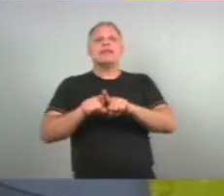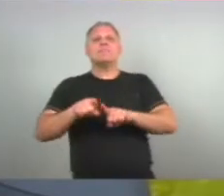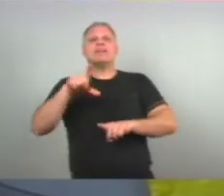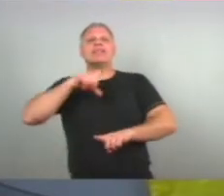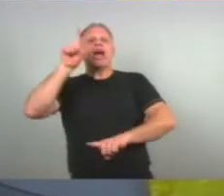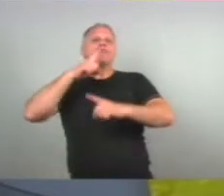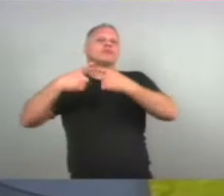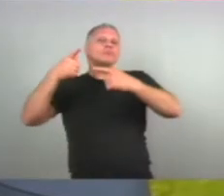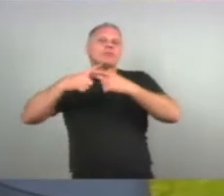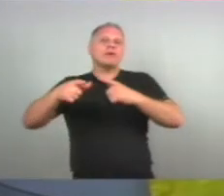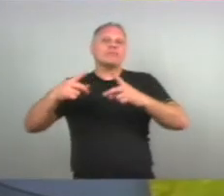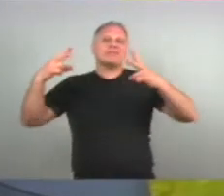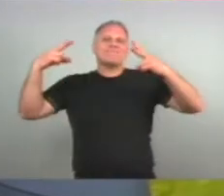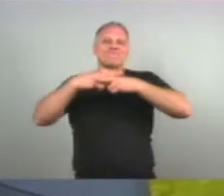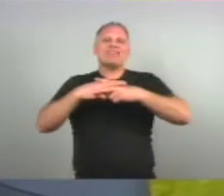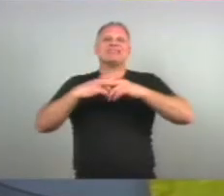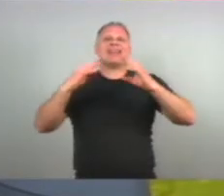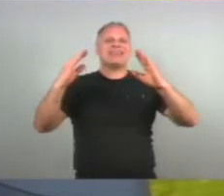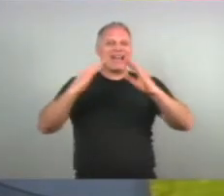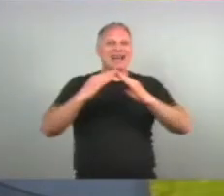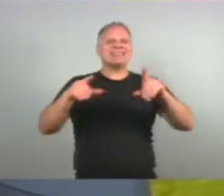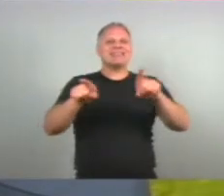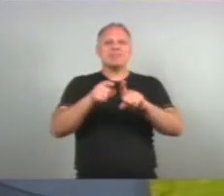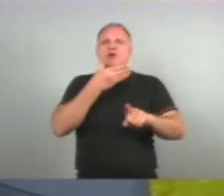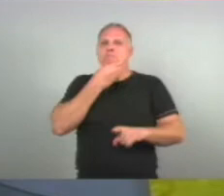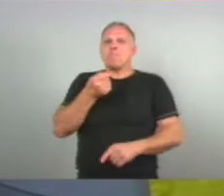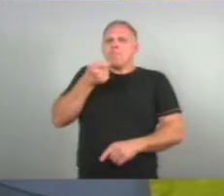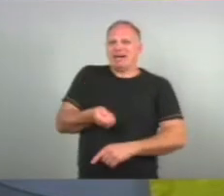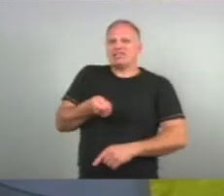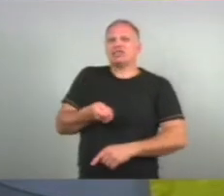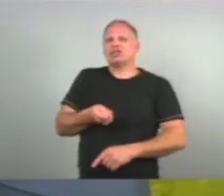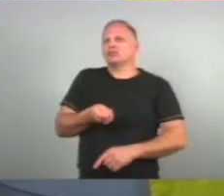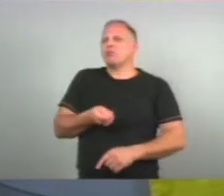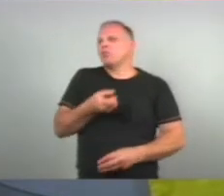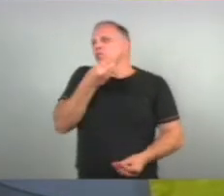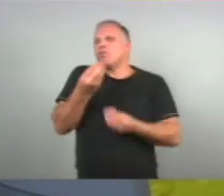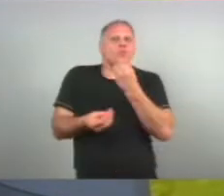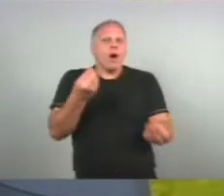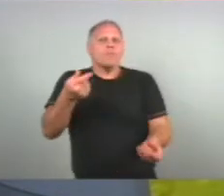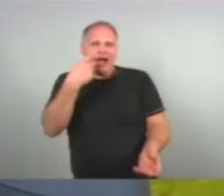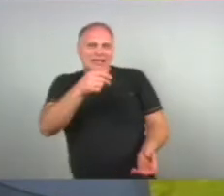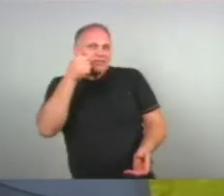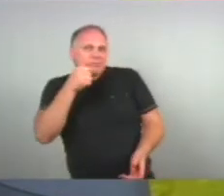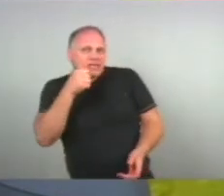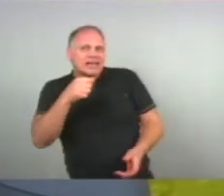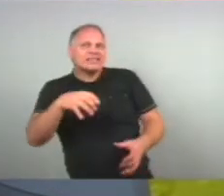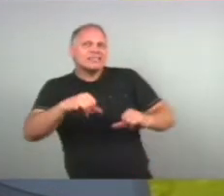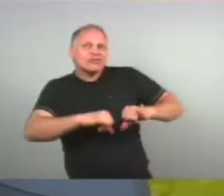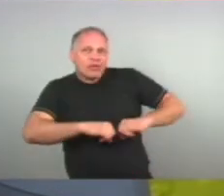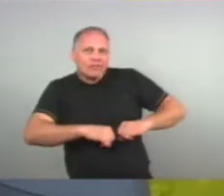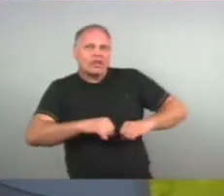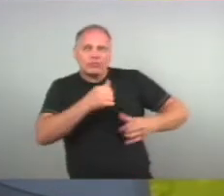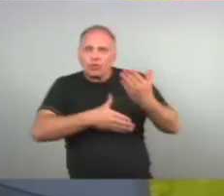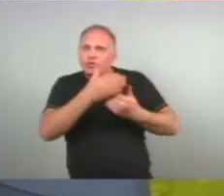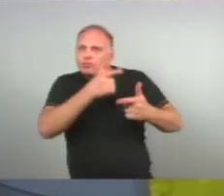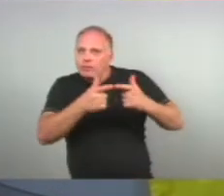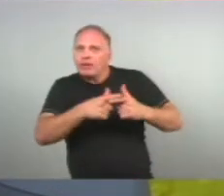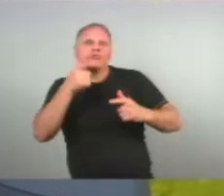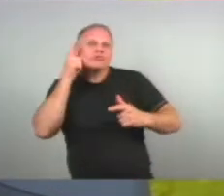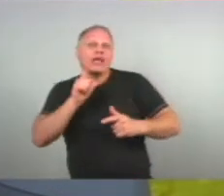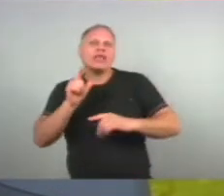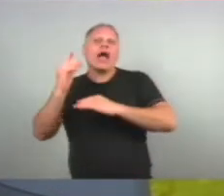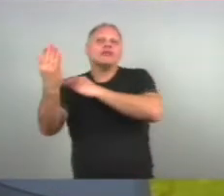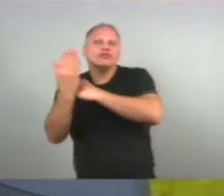doméstica E machismo na vida Como ela é Como é que essas mulheres Poderiam buscar ajuda De uma forma mais eficaz E mais